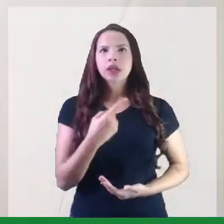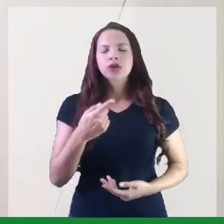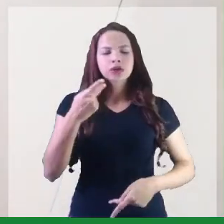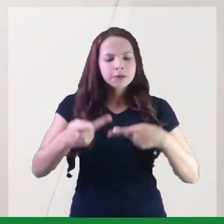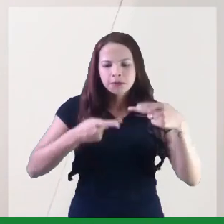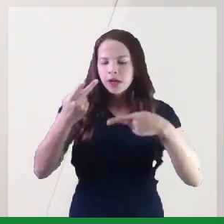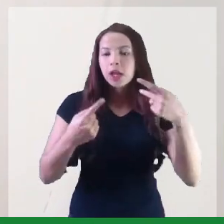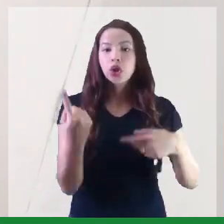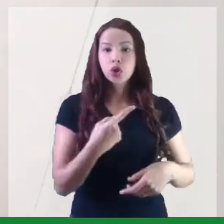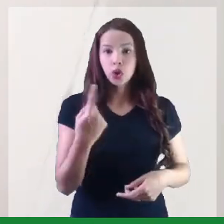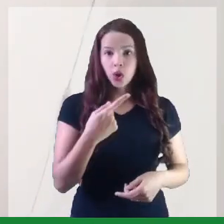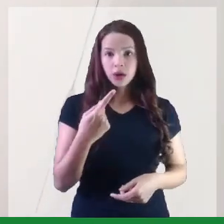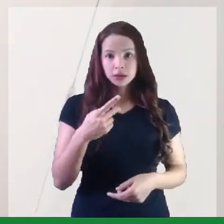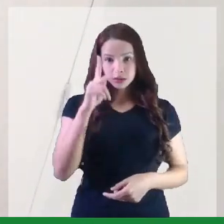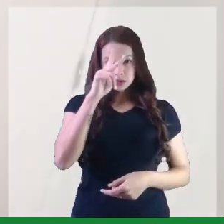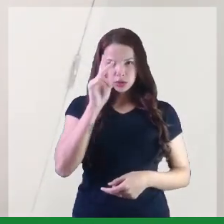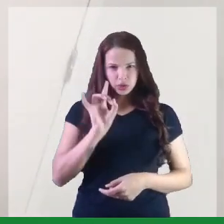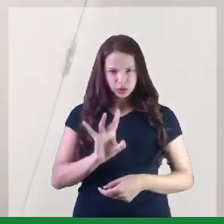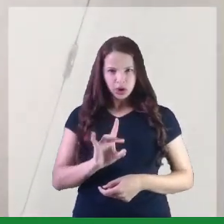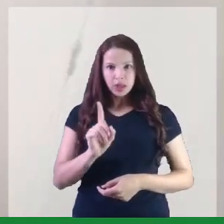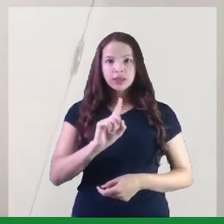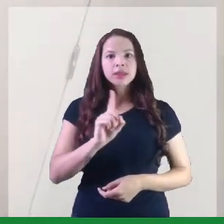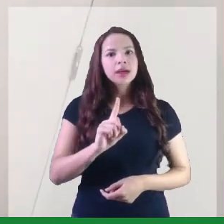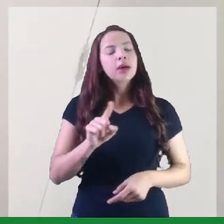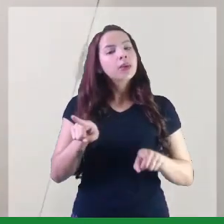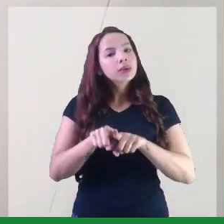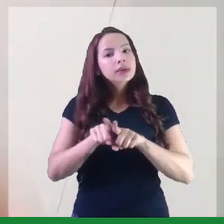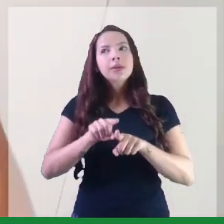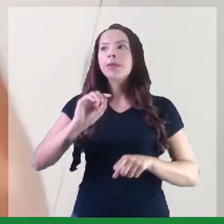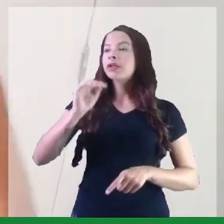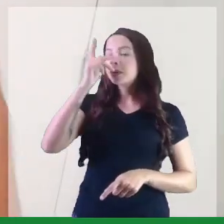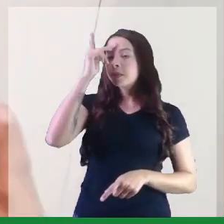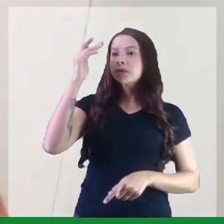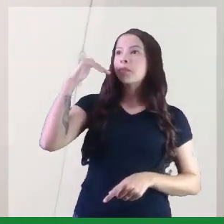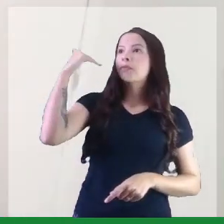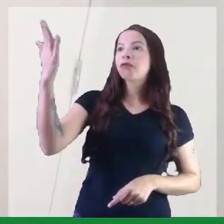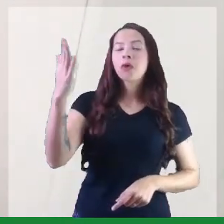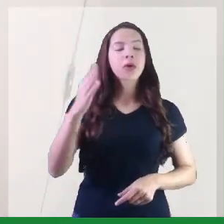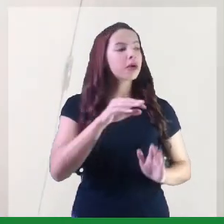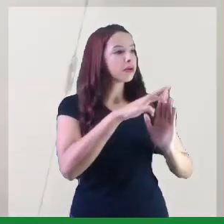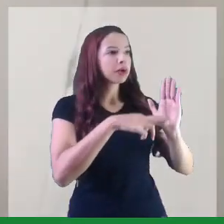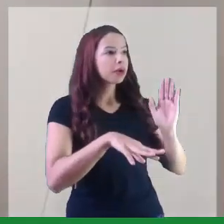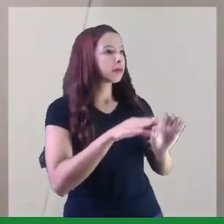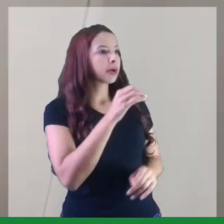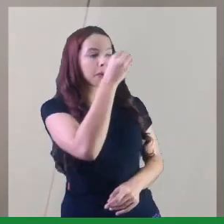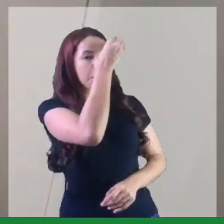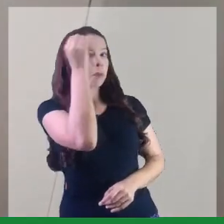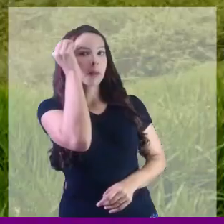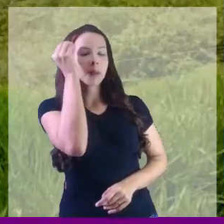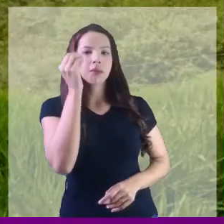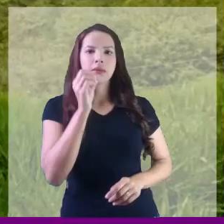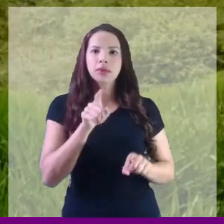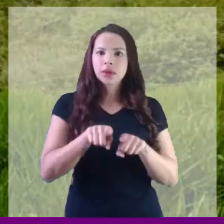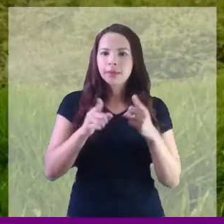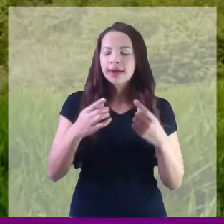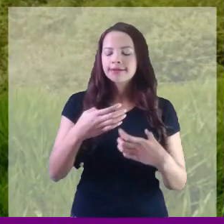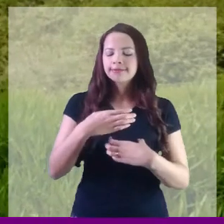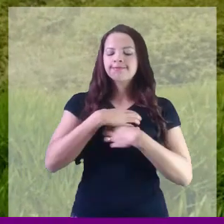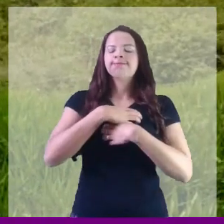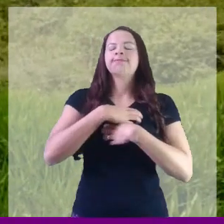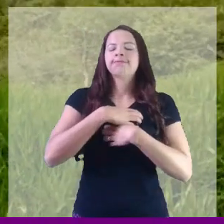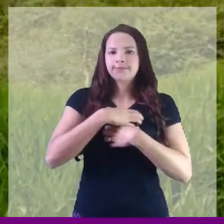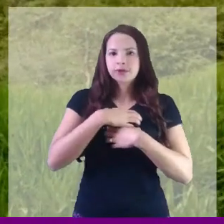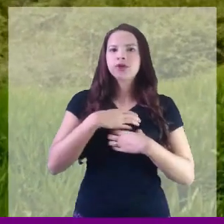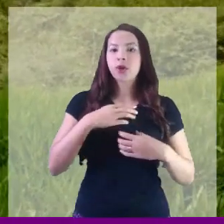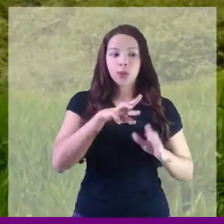Quando a gente conta a nossa história, conta a história de gente que talvez nem saiba que a UFRB existe. Mas quem sentiu os